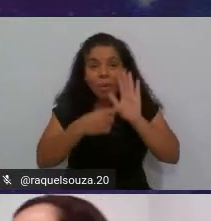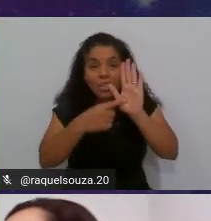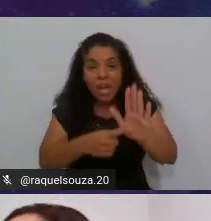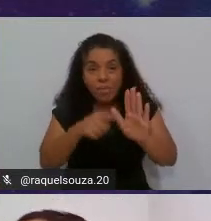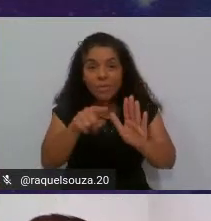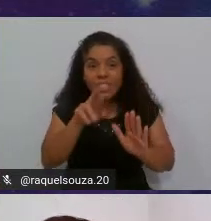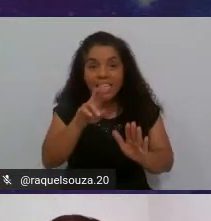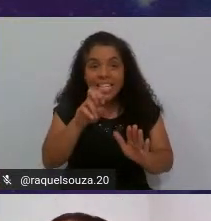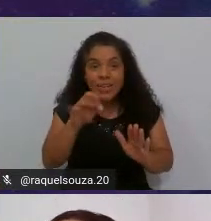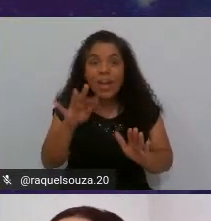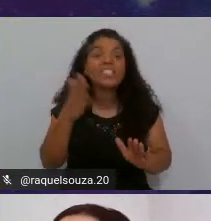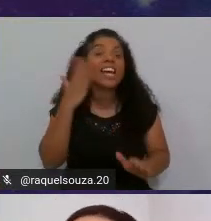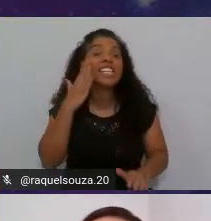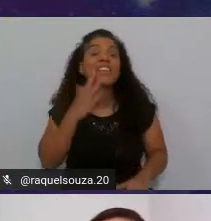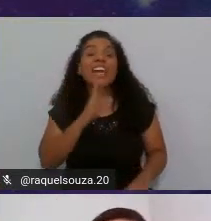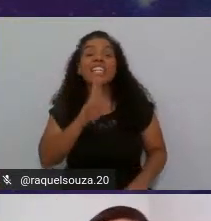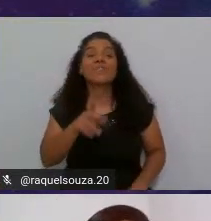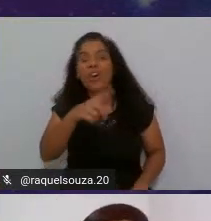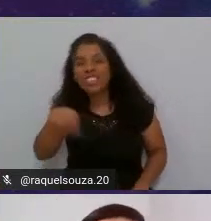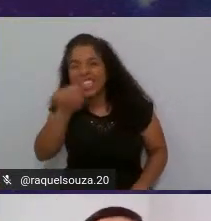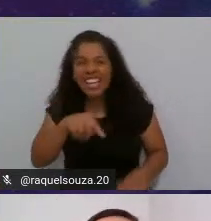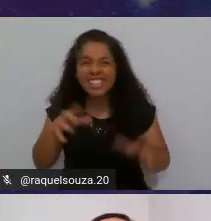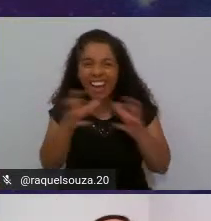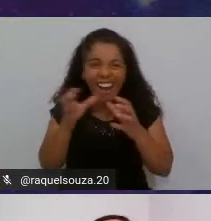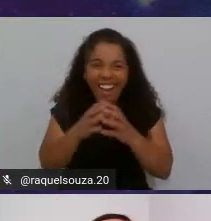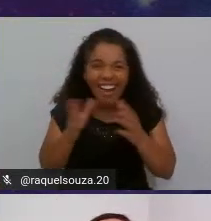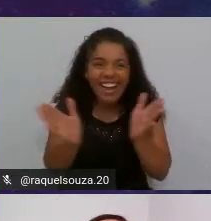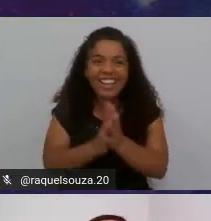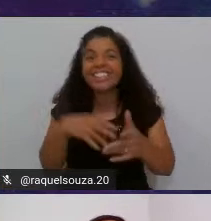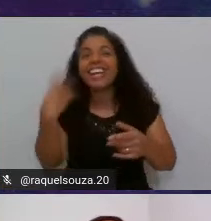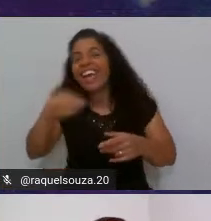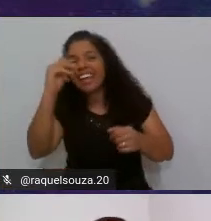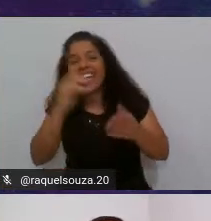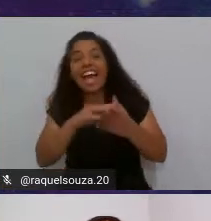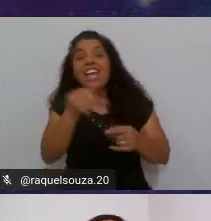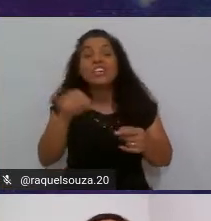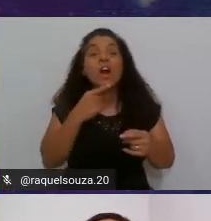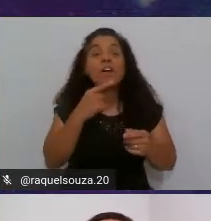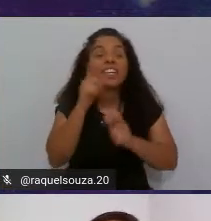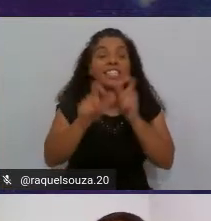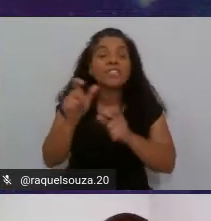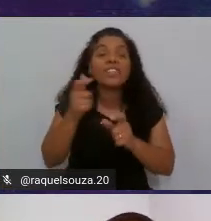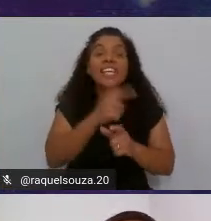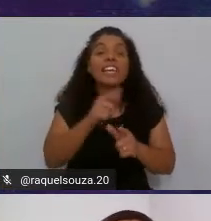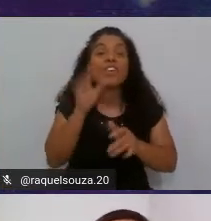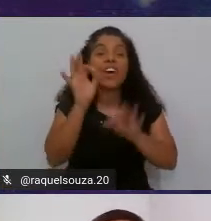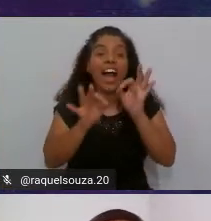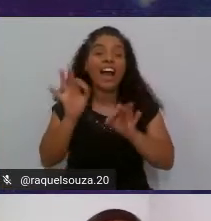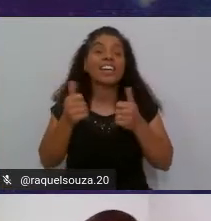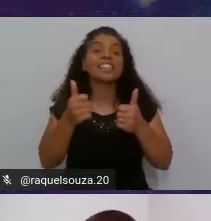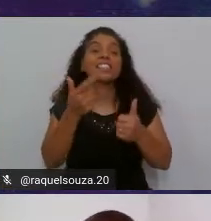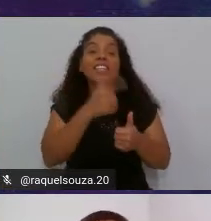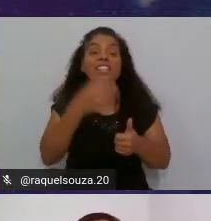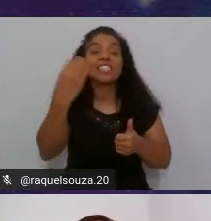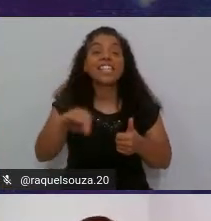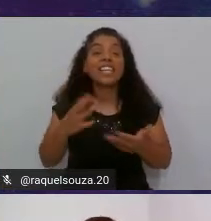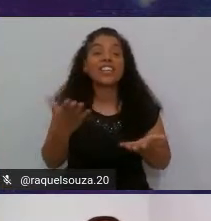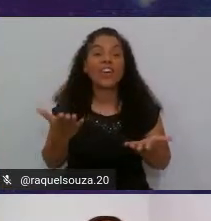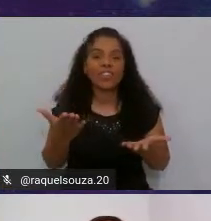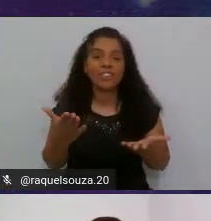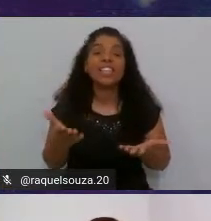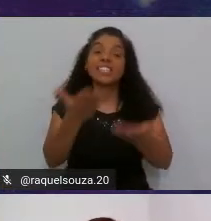saber a resposta aí dessa galera como é que está quem é aí quantas pessoas será que acertaram bom galera